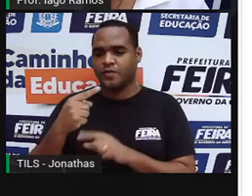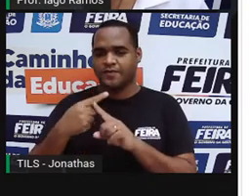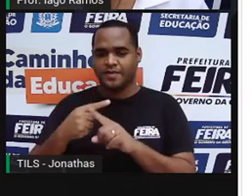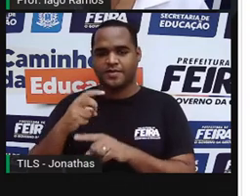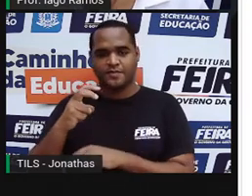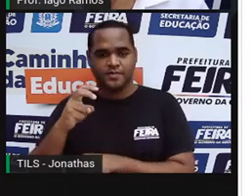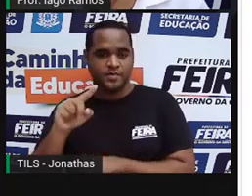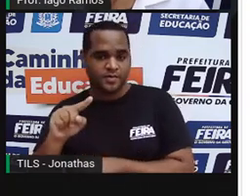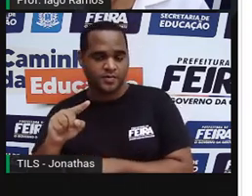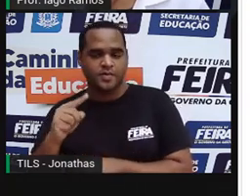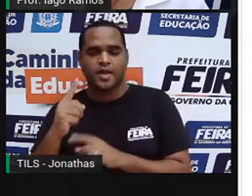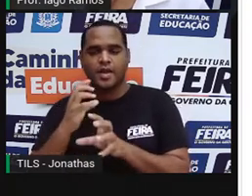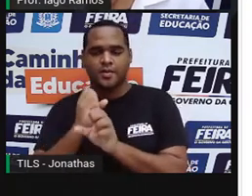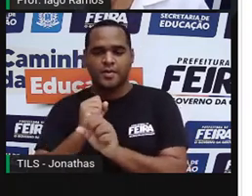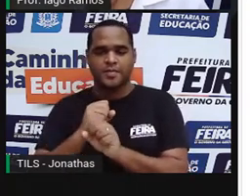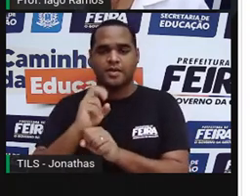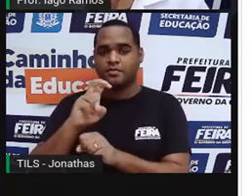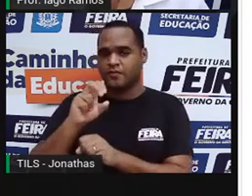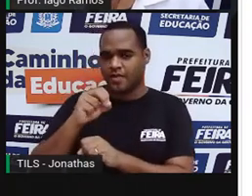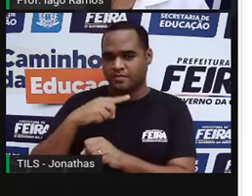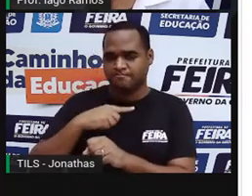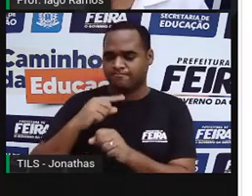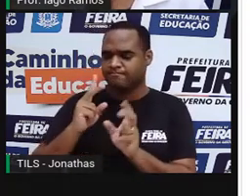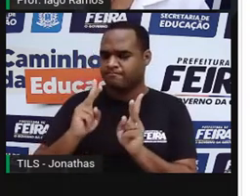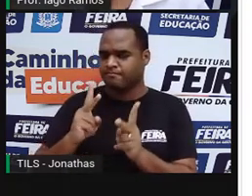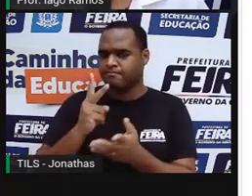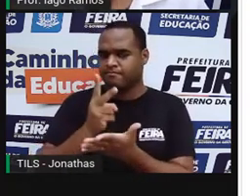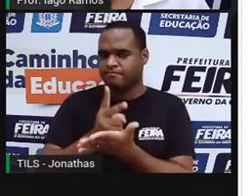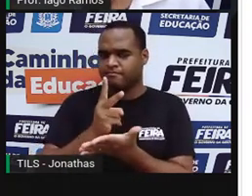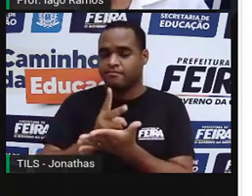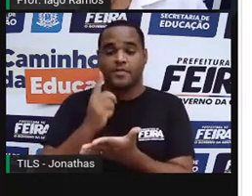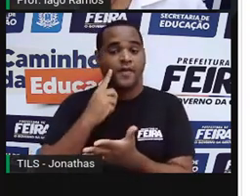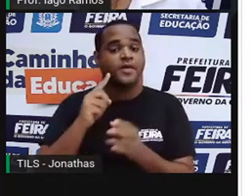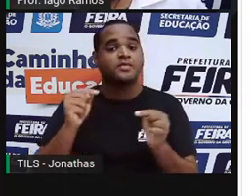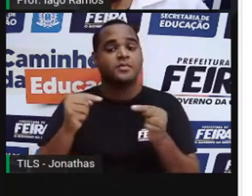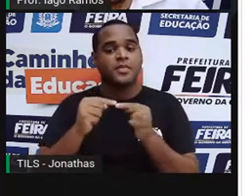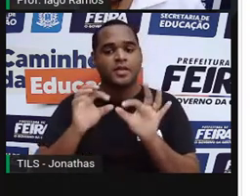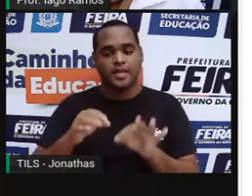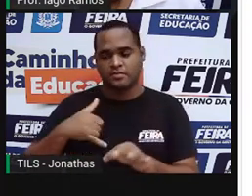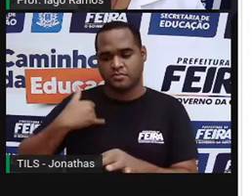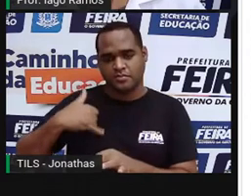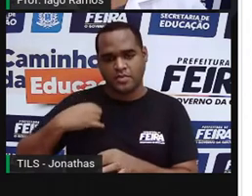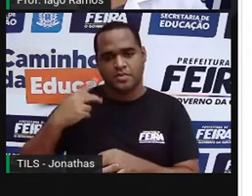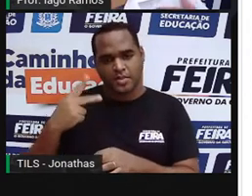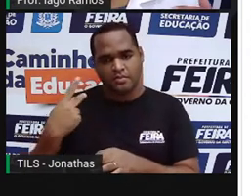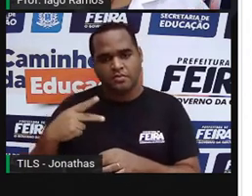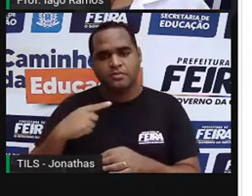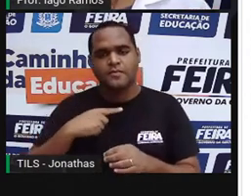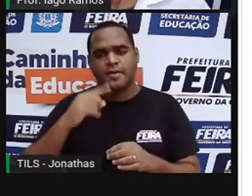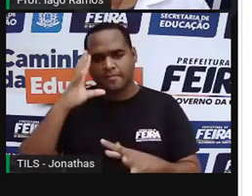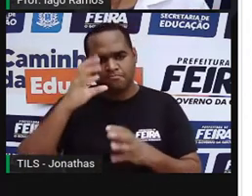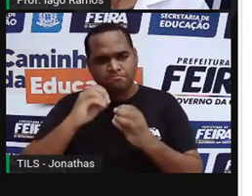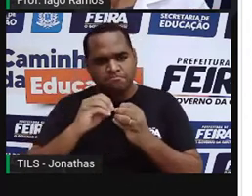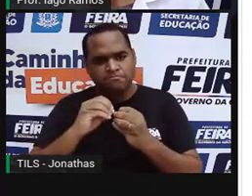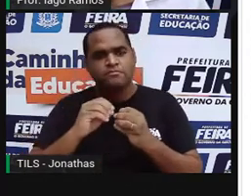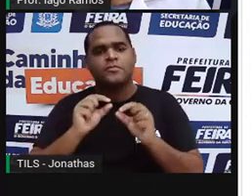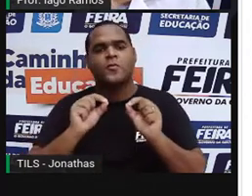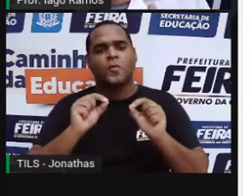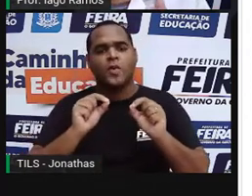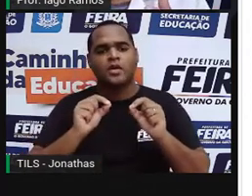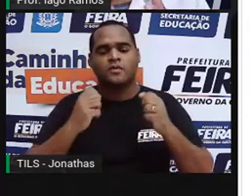dá 50. Então, sempre que em uma determinada idade você calça o número,